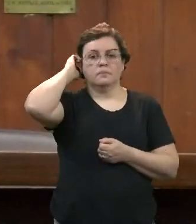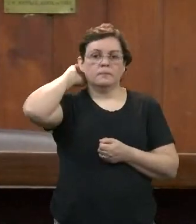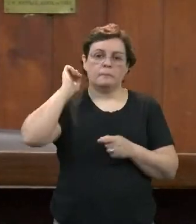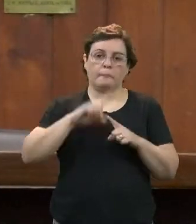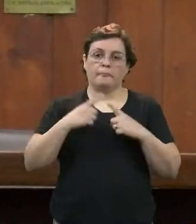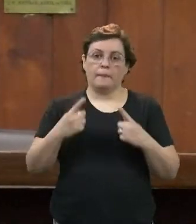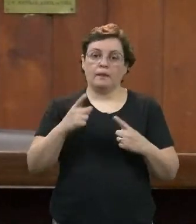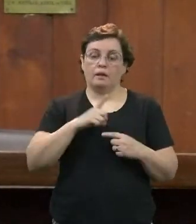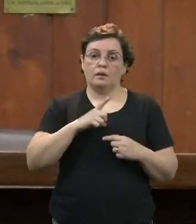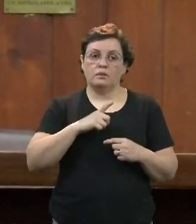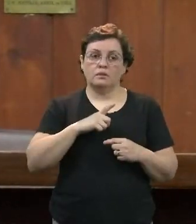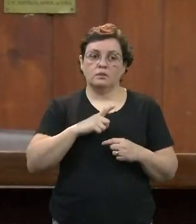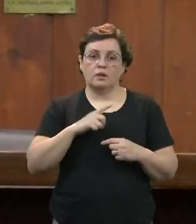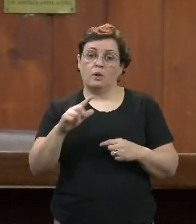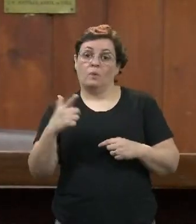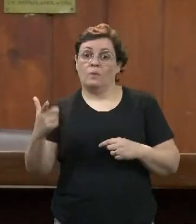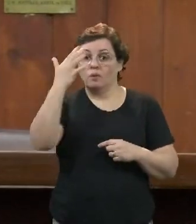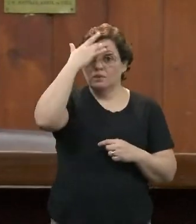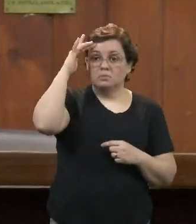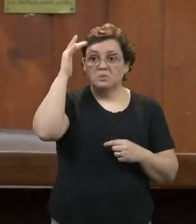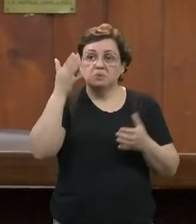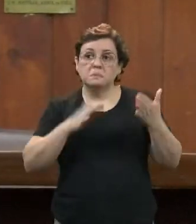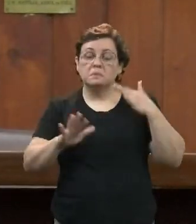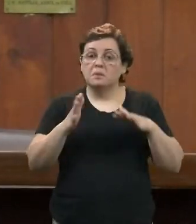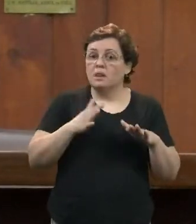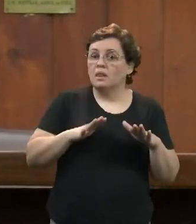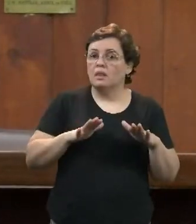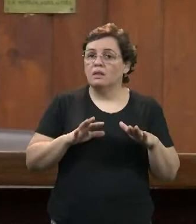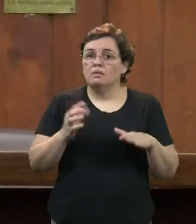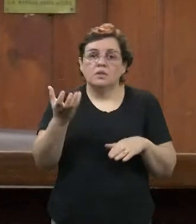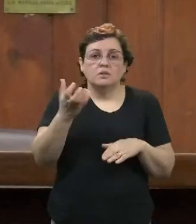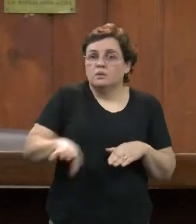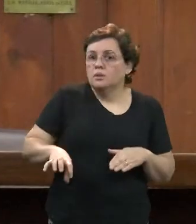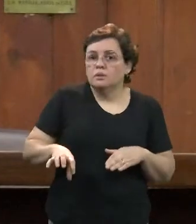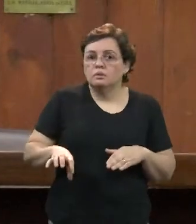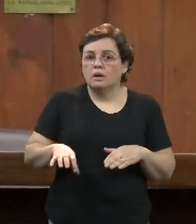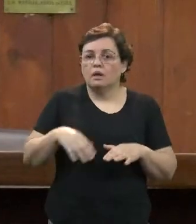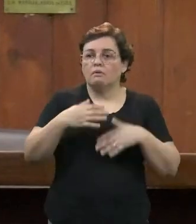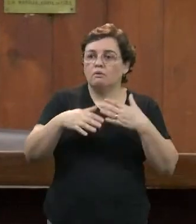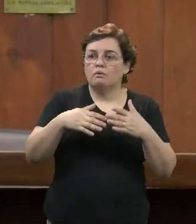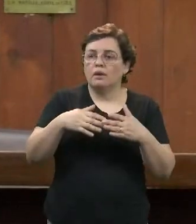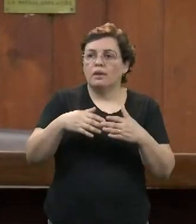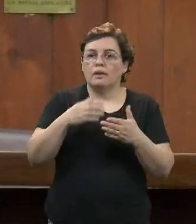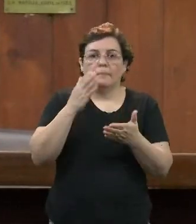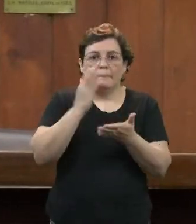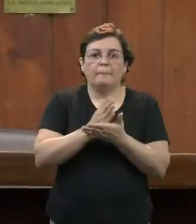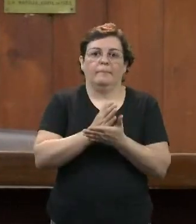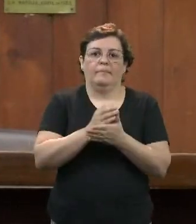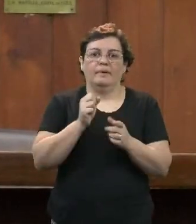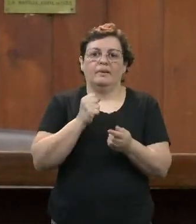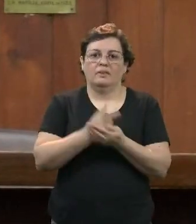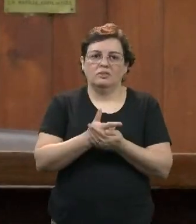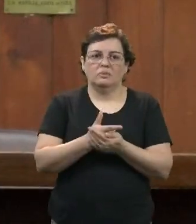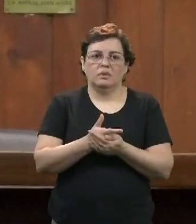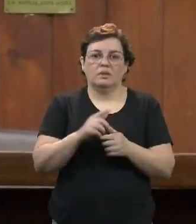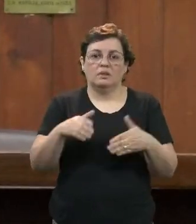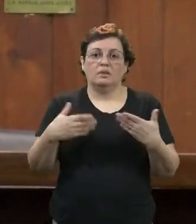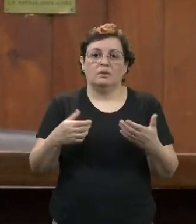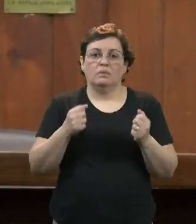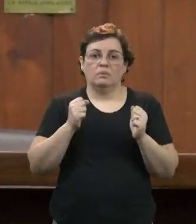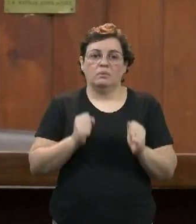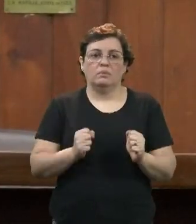teriam aqueles que, mesmo assim, talvez não quisessem postergar o pagamento desse contrato. Isso poderia ocasionar uma reclamação